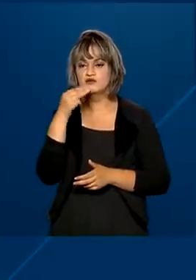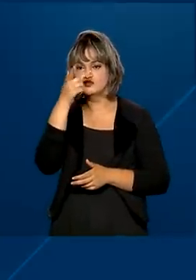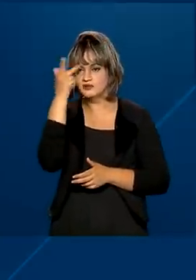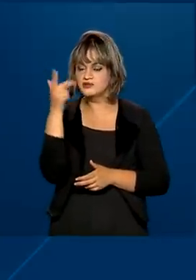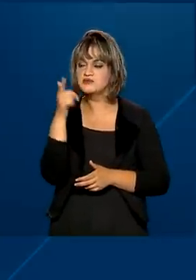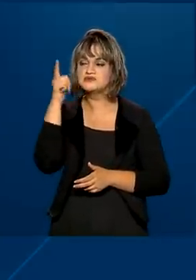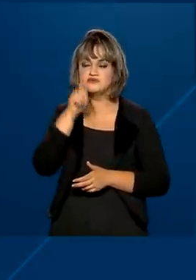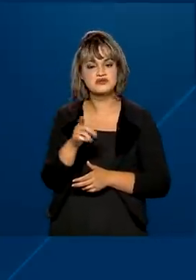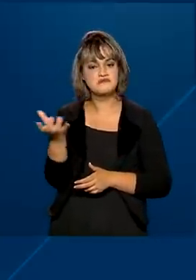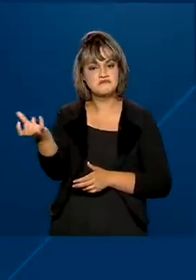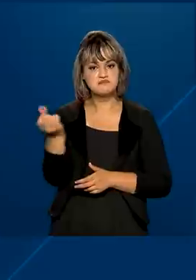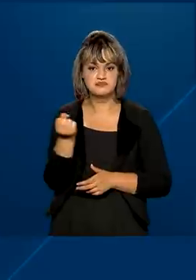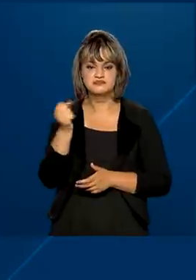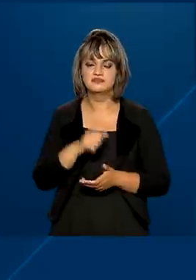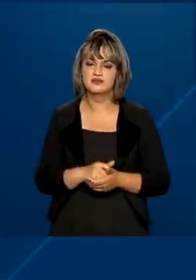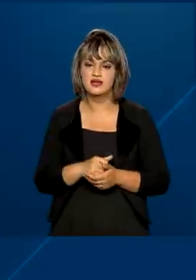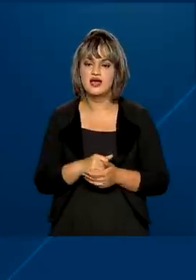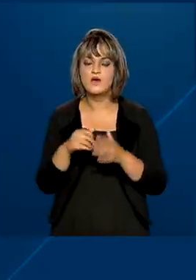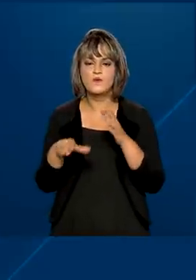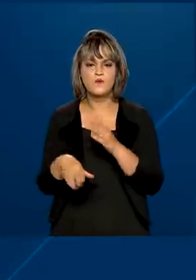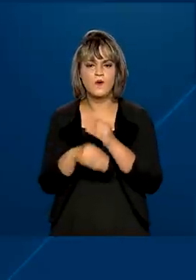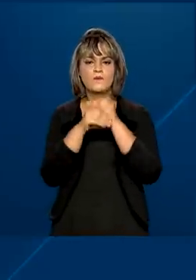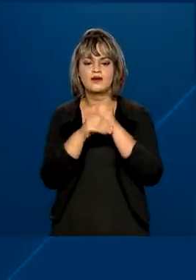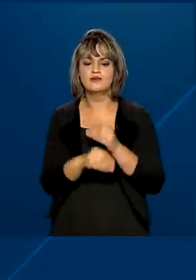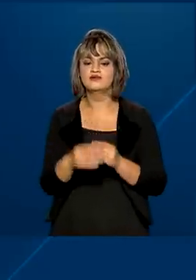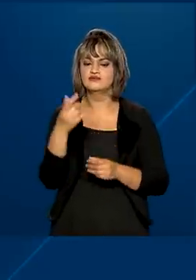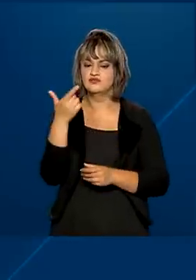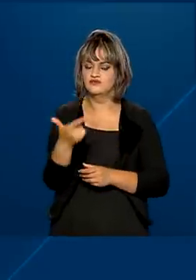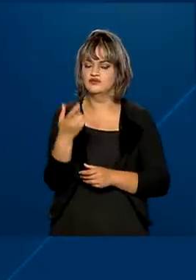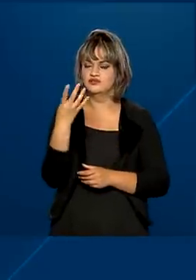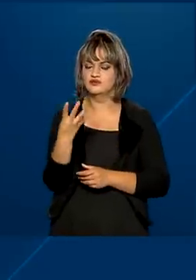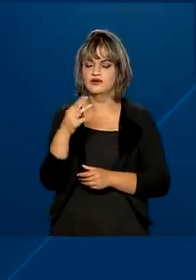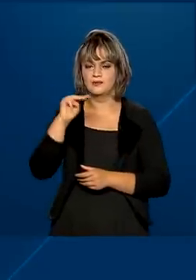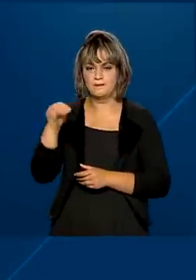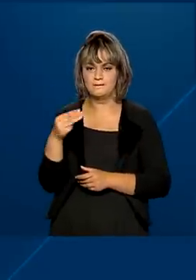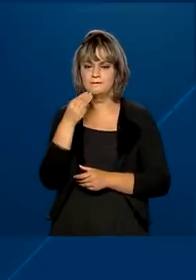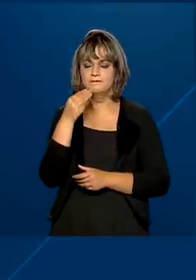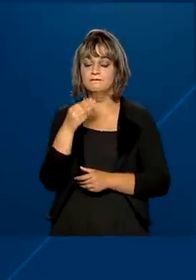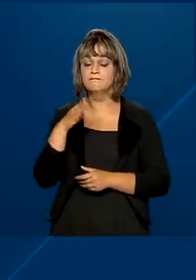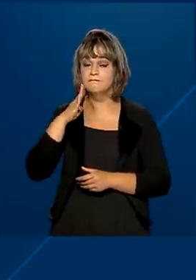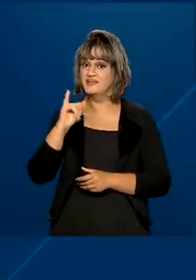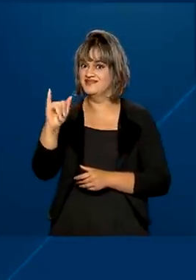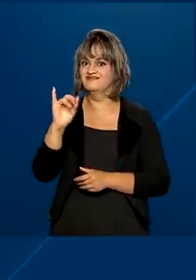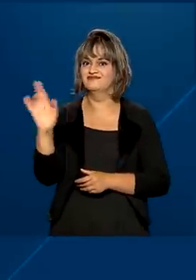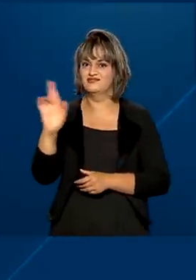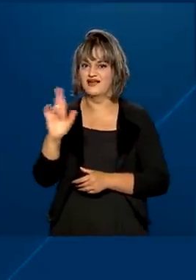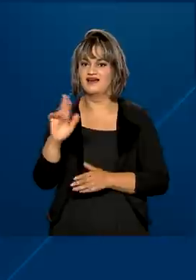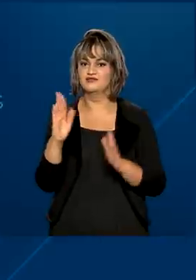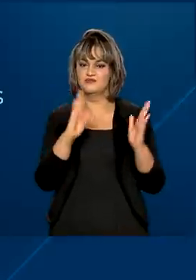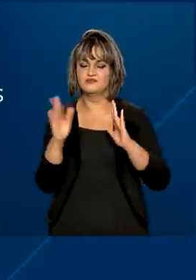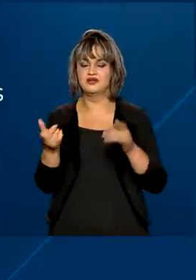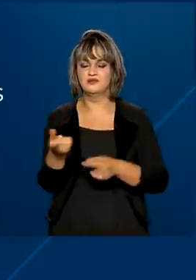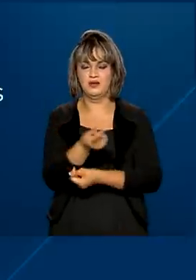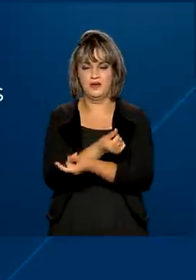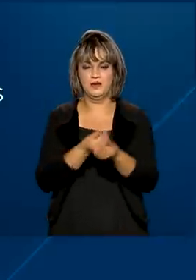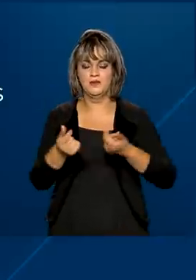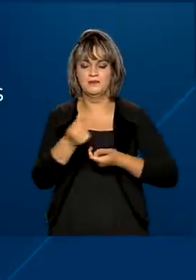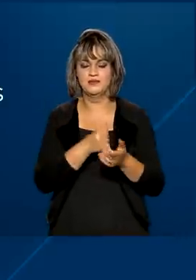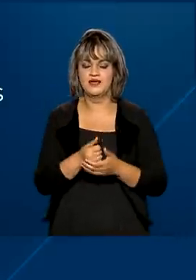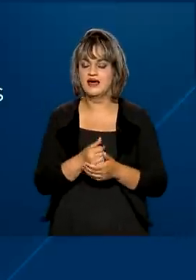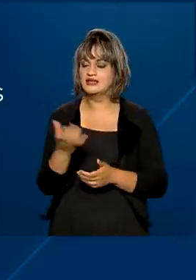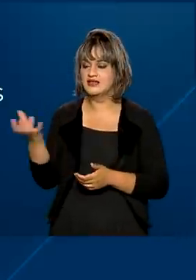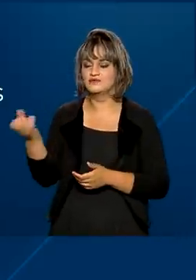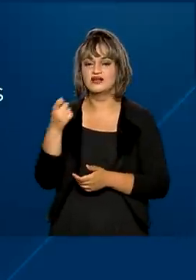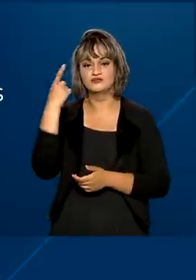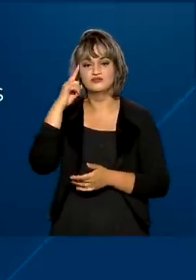foram beneficiados, um incremento de R$ 24 bilhões na economia durante o período. Teve também o saque